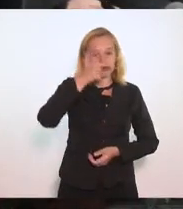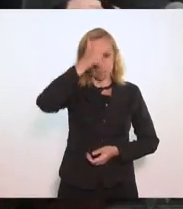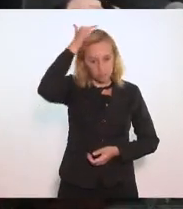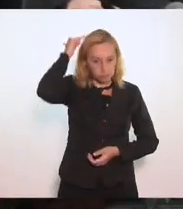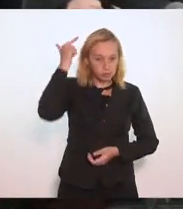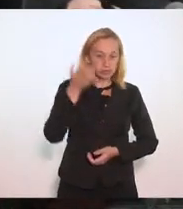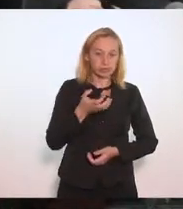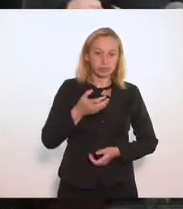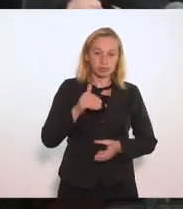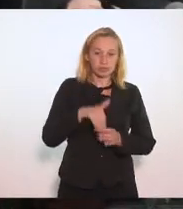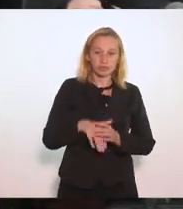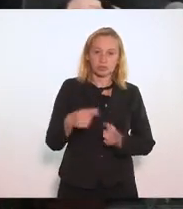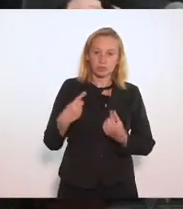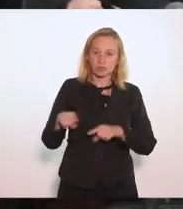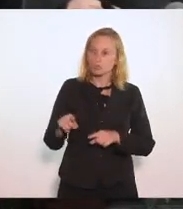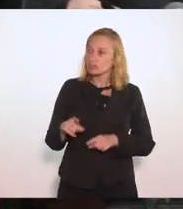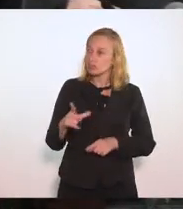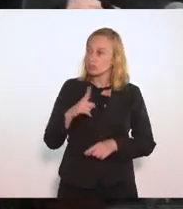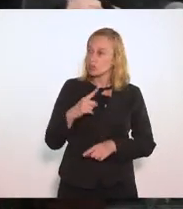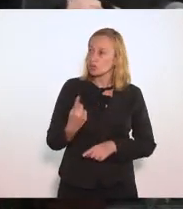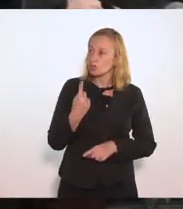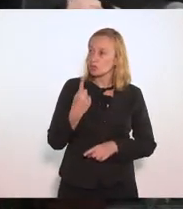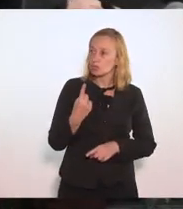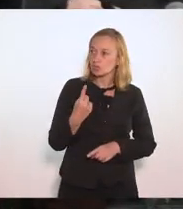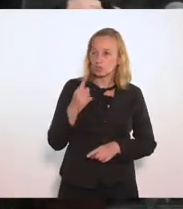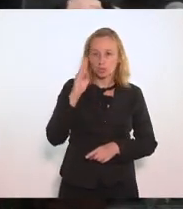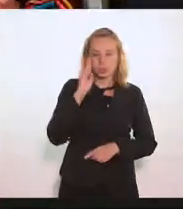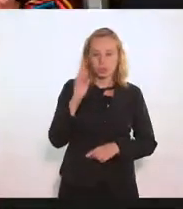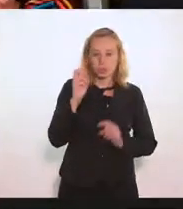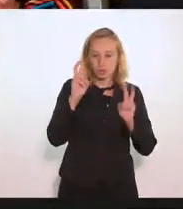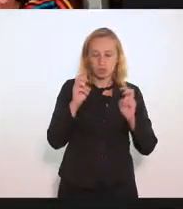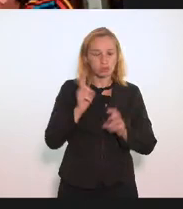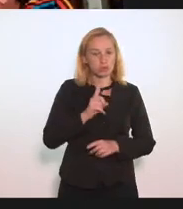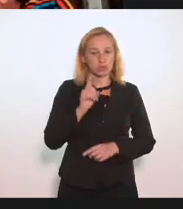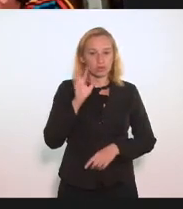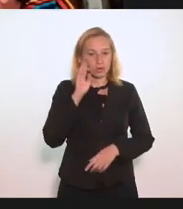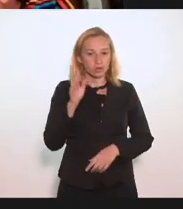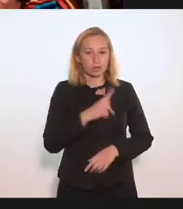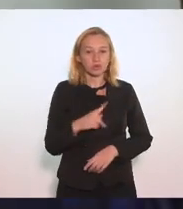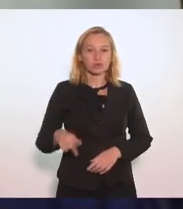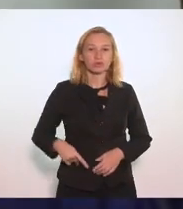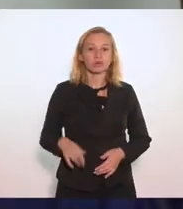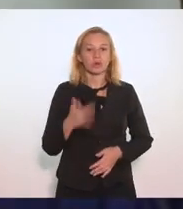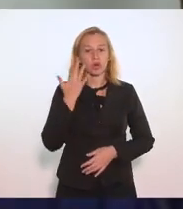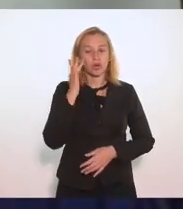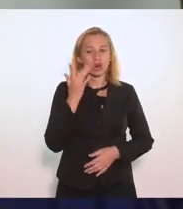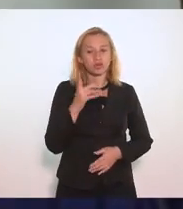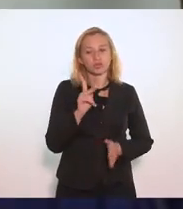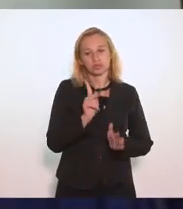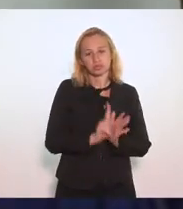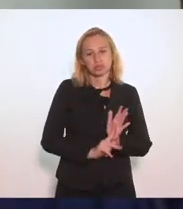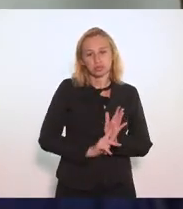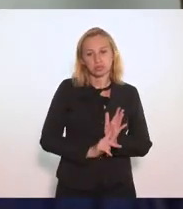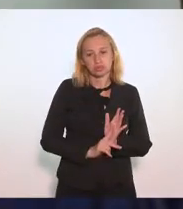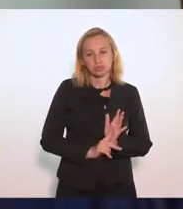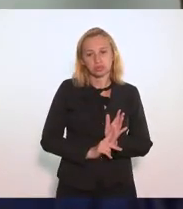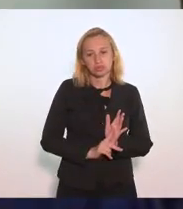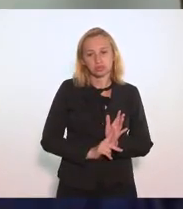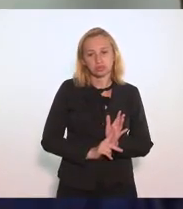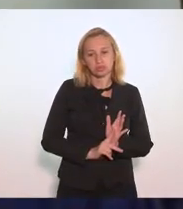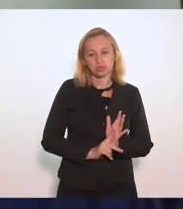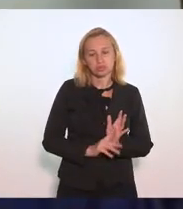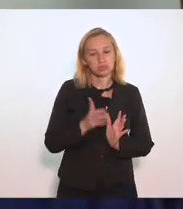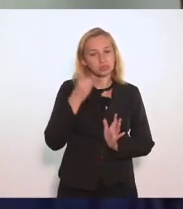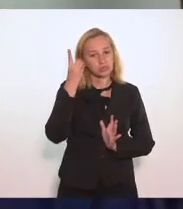emergência Algum ponto específico Deputado Luiz Não, senhor presidente Eu acho que o projeto Redigido